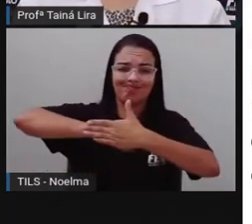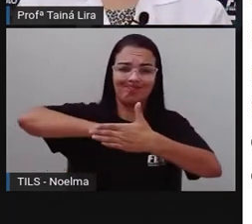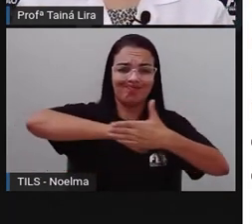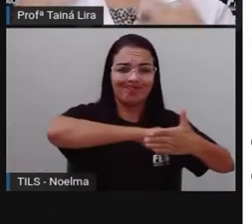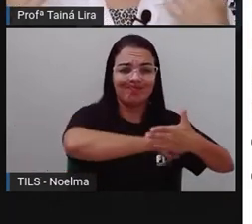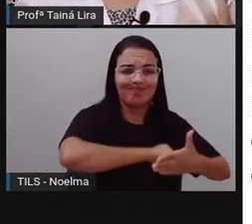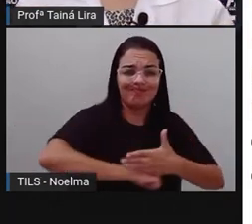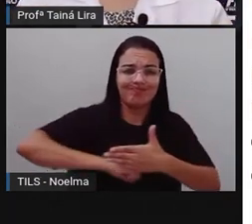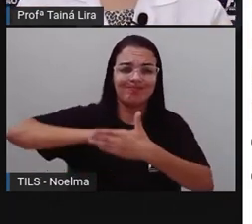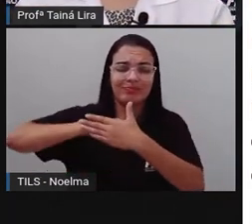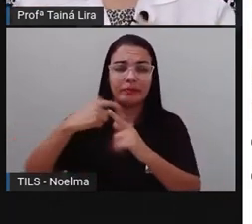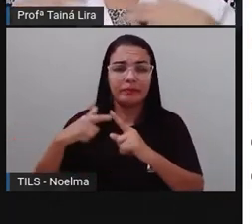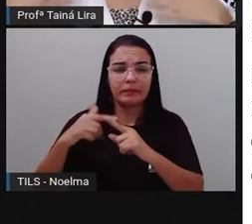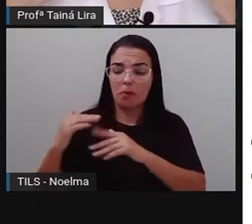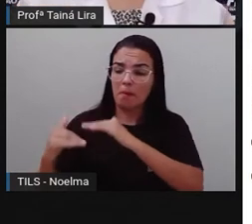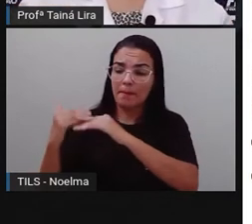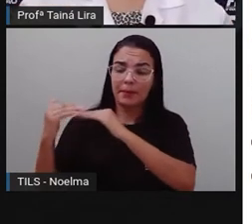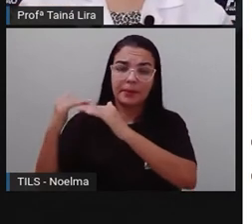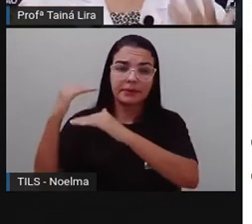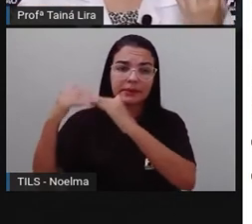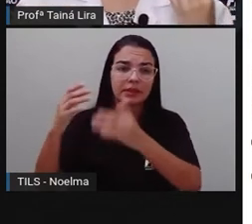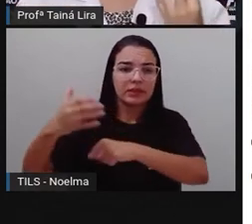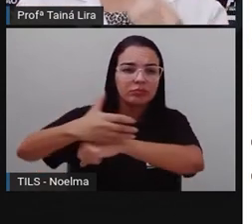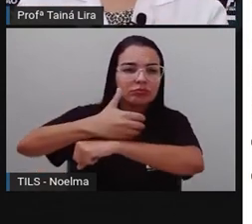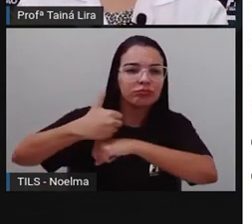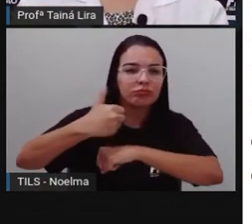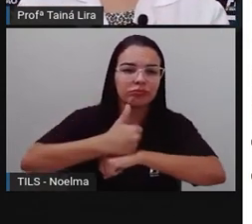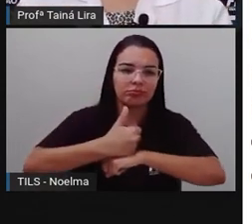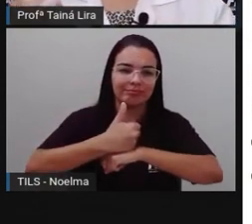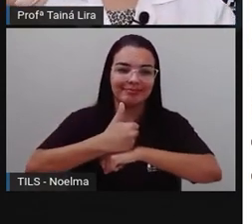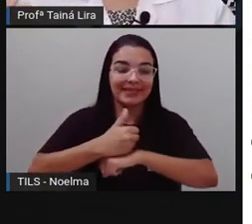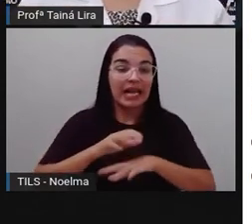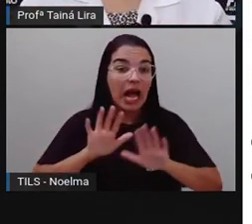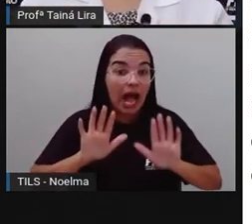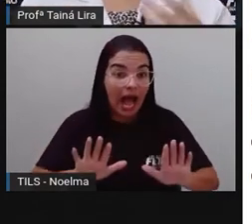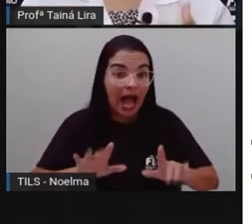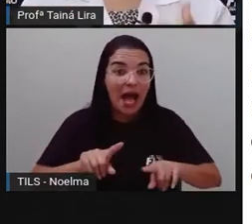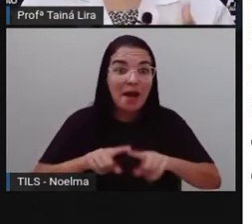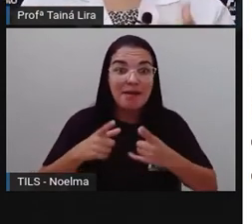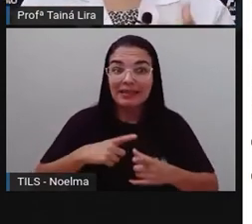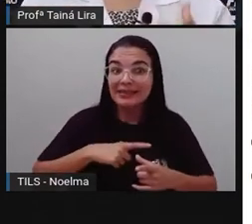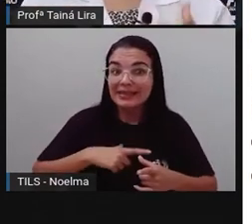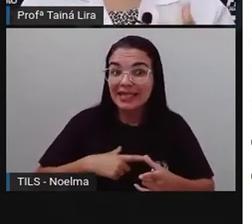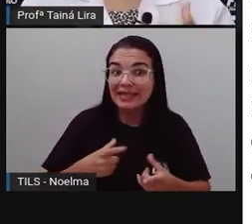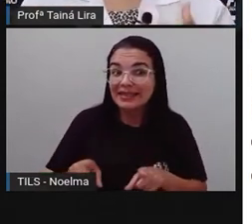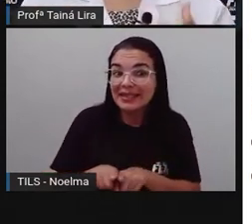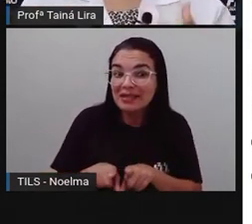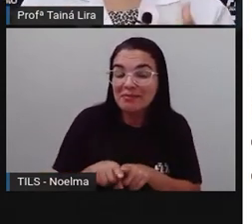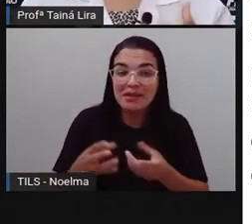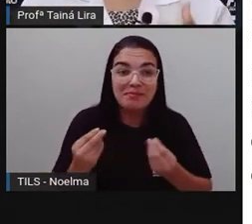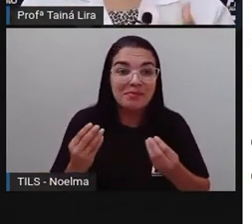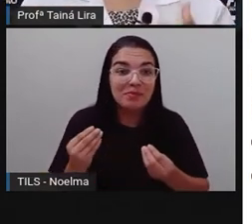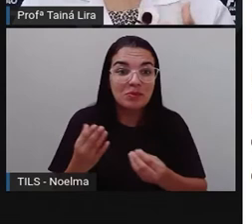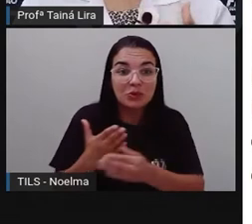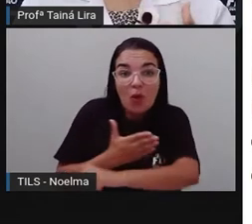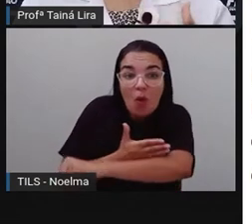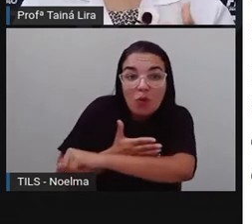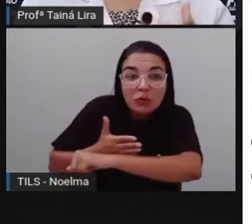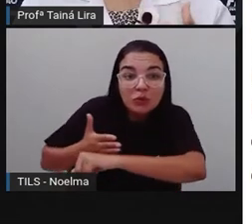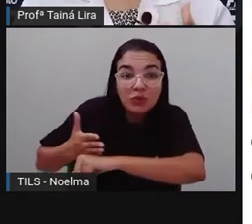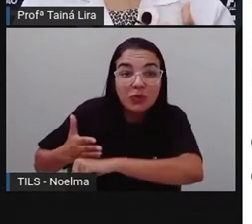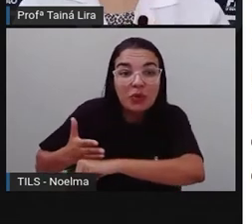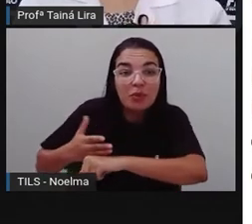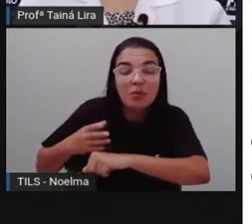tá? Mas nós herdamos também vários costumes dos indígenas. Então, uma marca muito forte dos